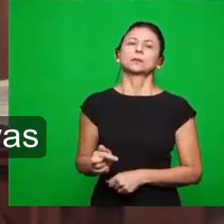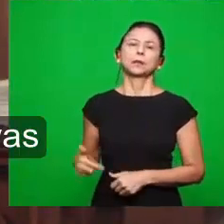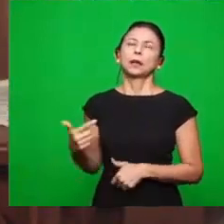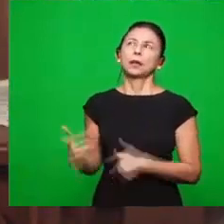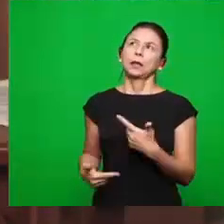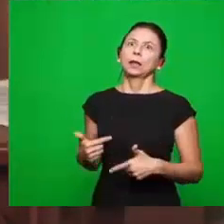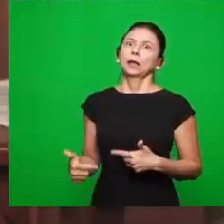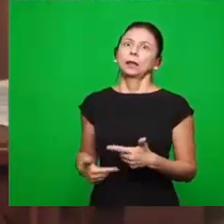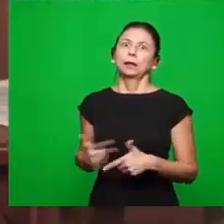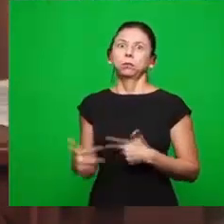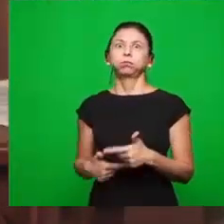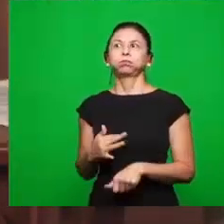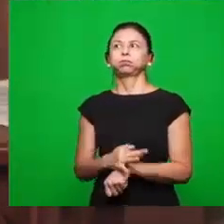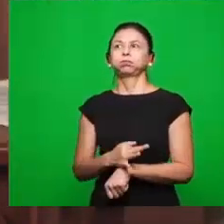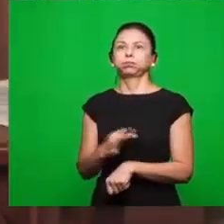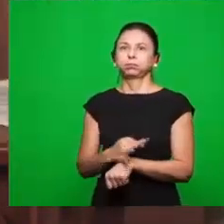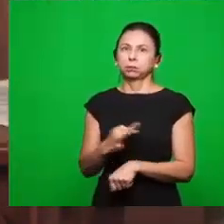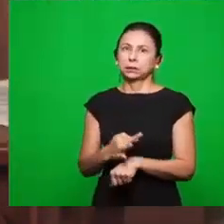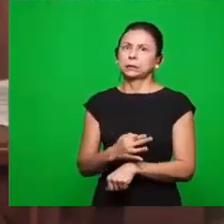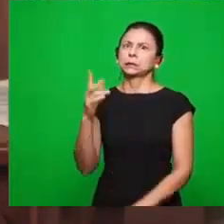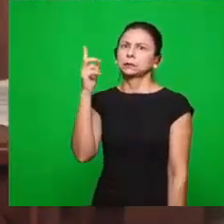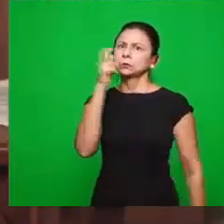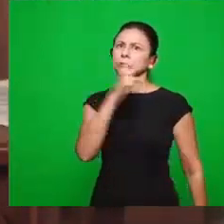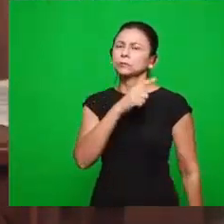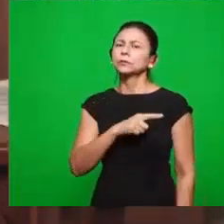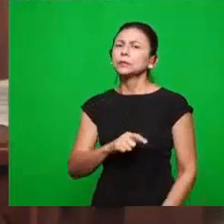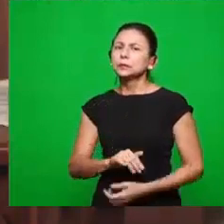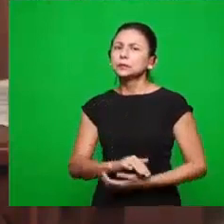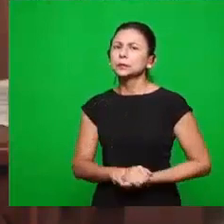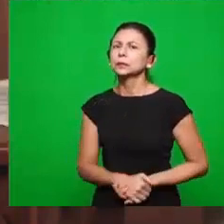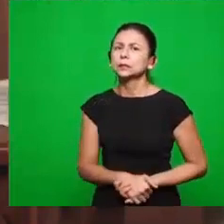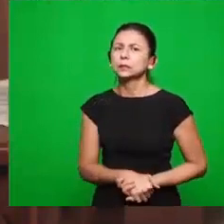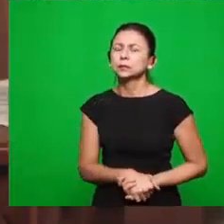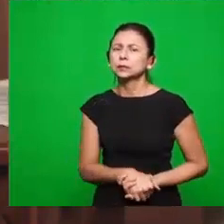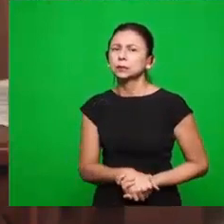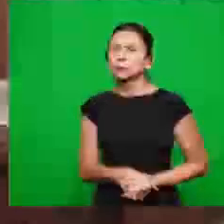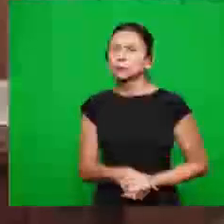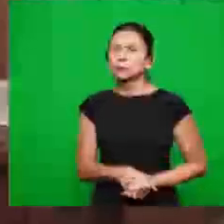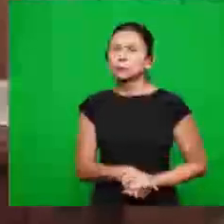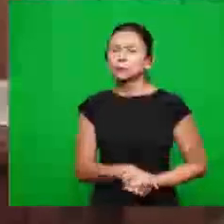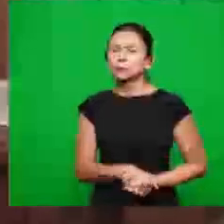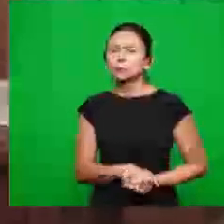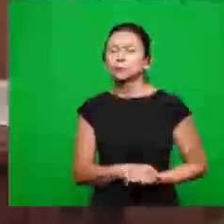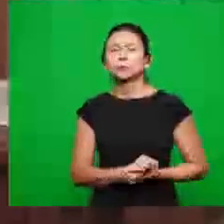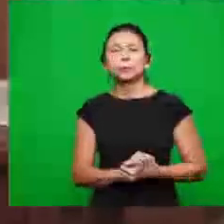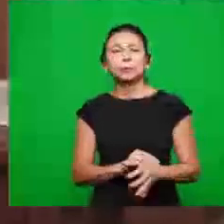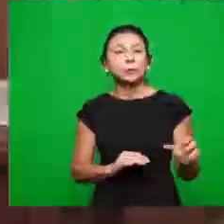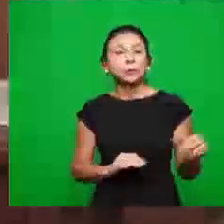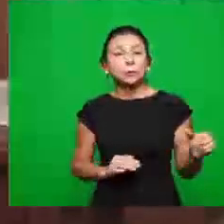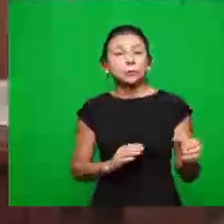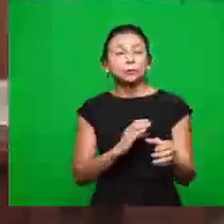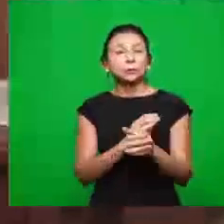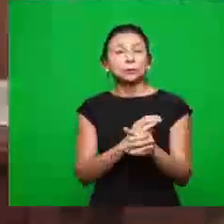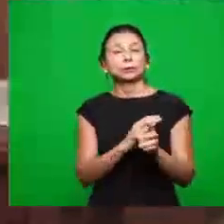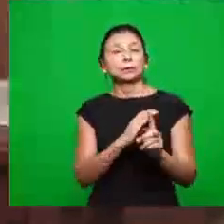foi muito grande. O cristianismo foi envolvido e o que